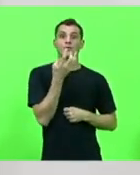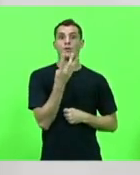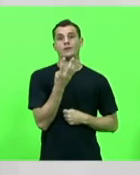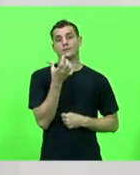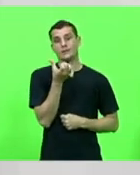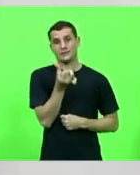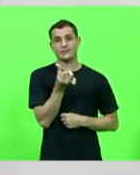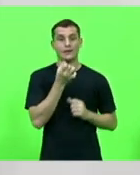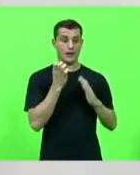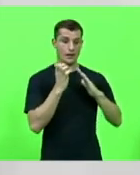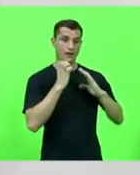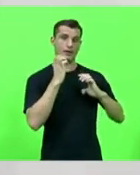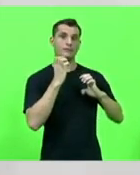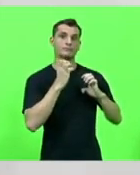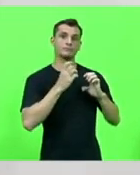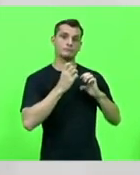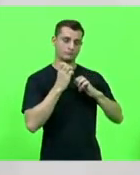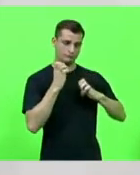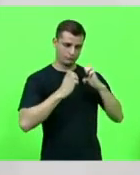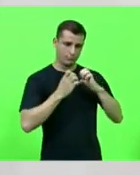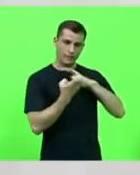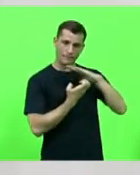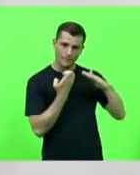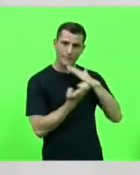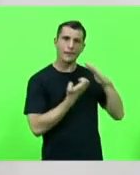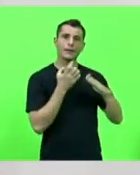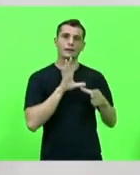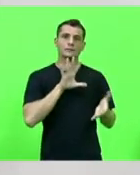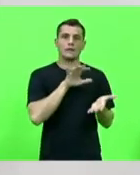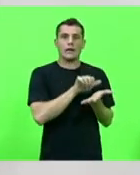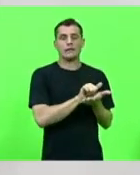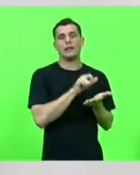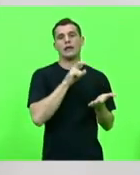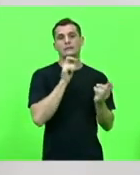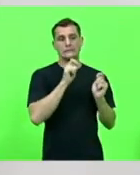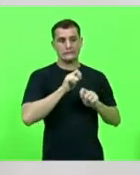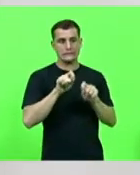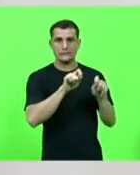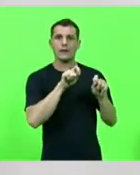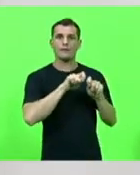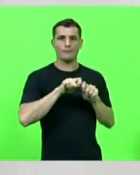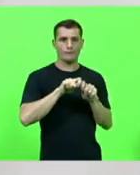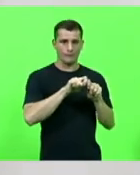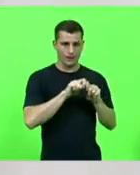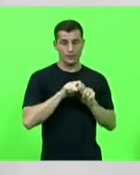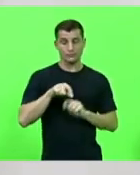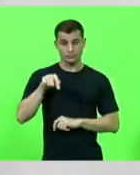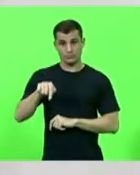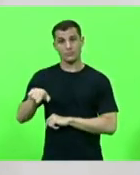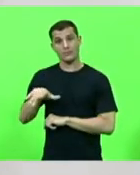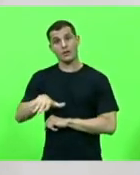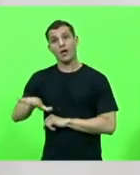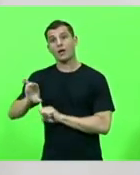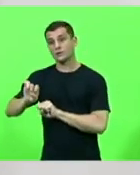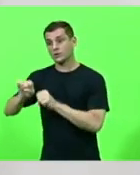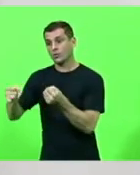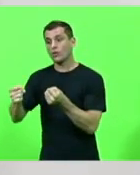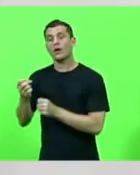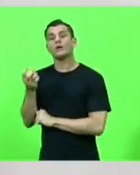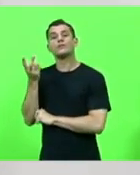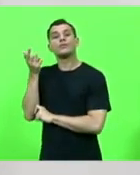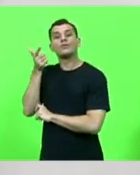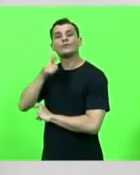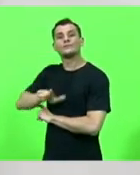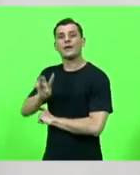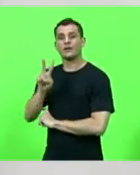defesa de acordo com o ministério o segmento de defesa e segurança gera atualmente no Brasil 2,9